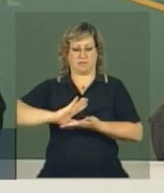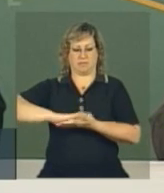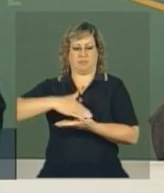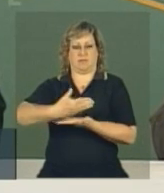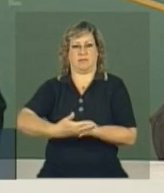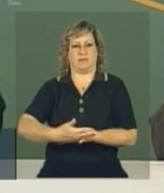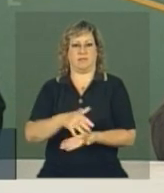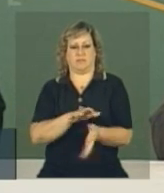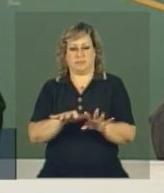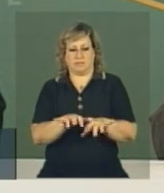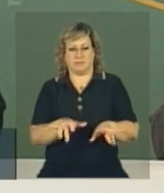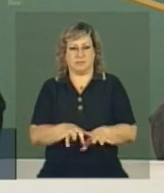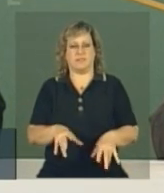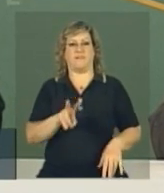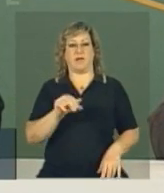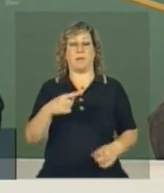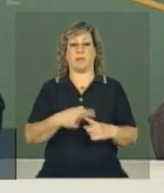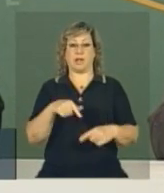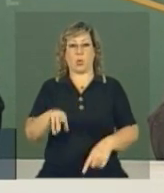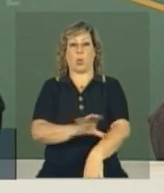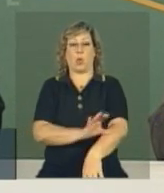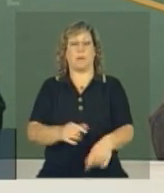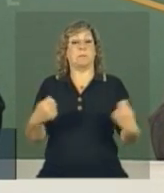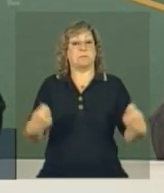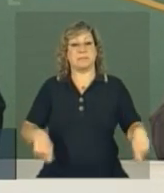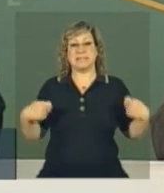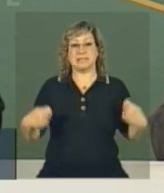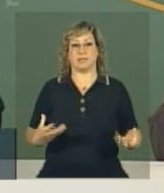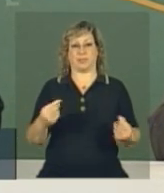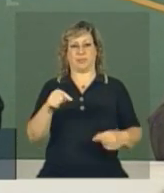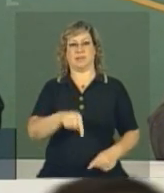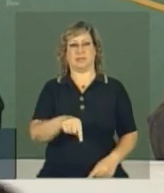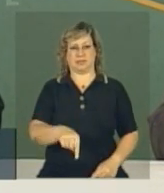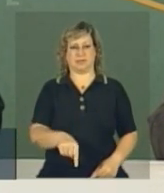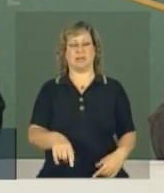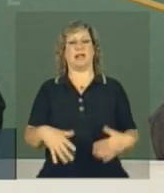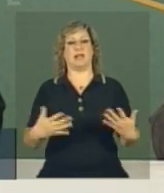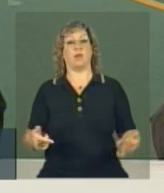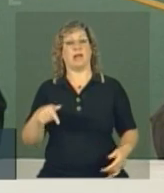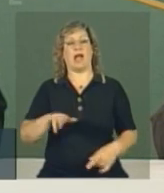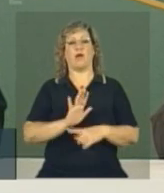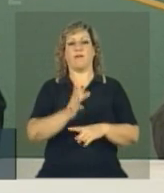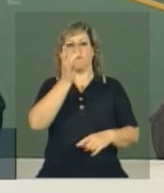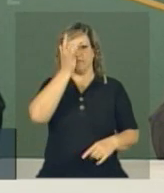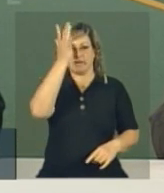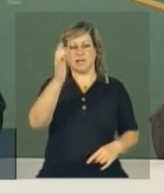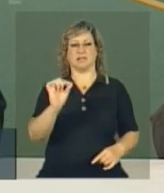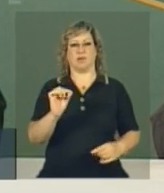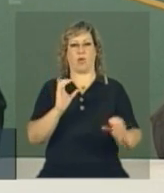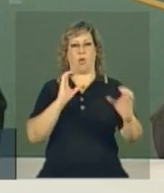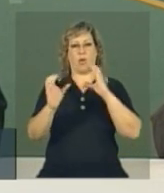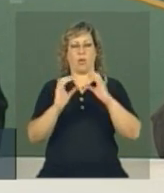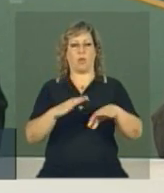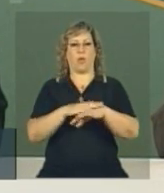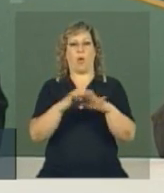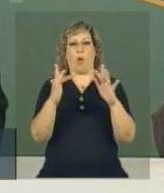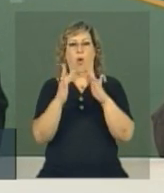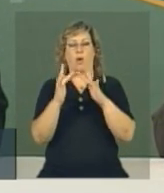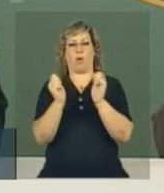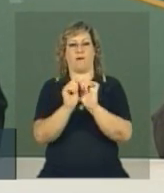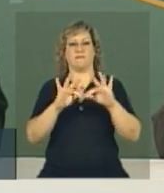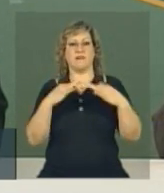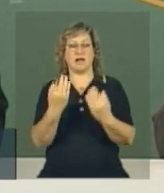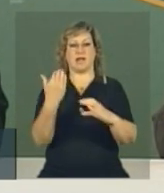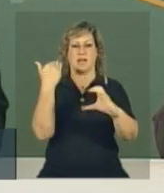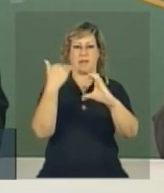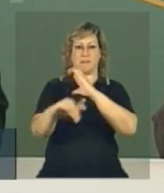desse instrumento. E, além disso, facilita o contato com a família, através de e